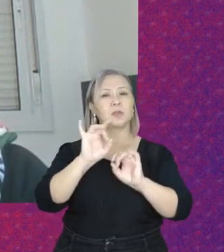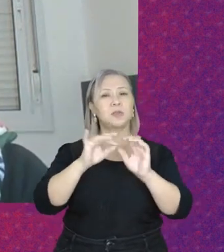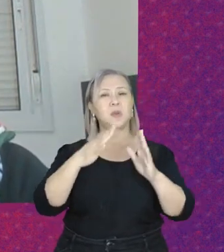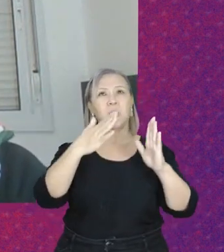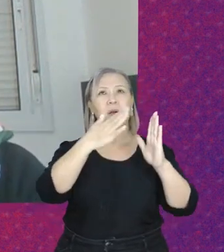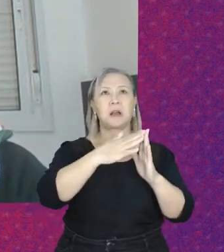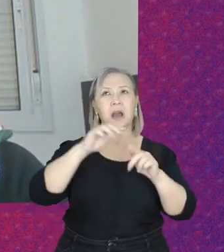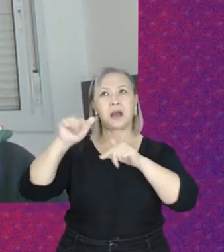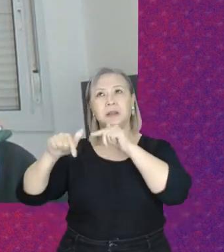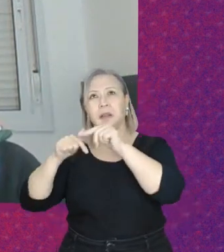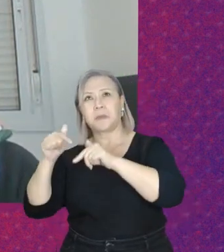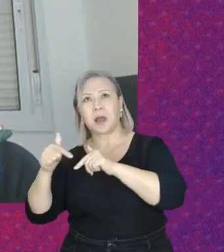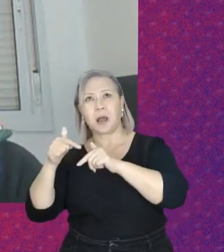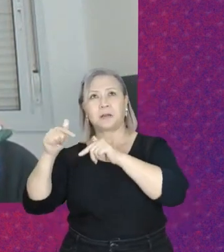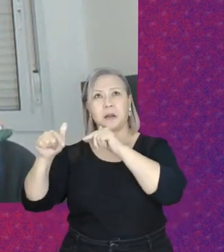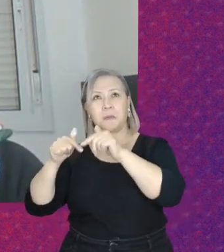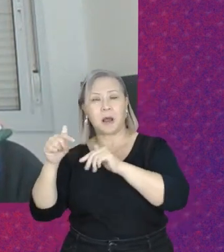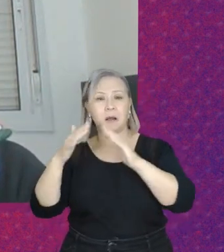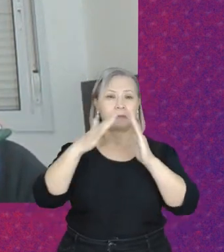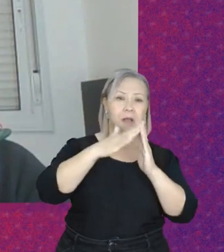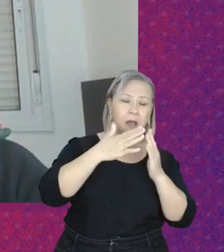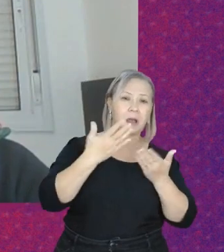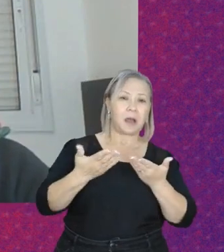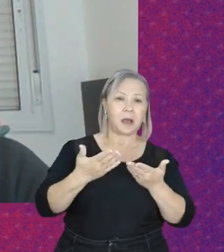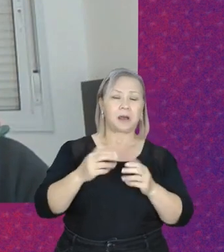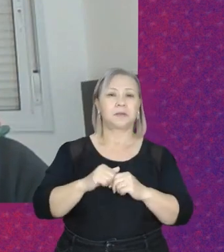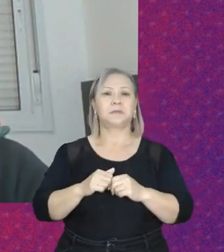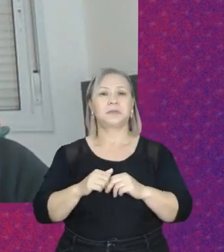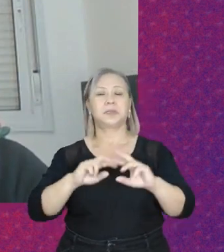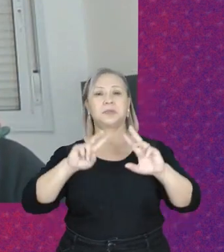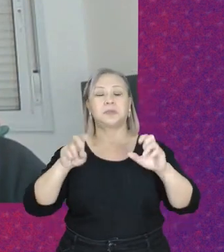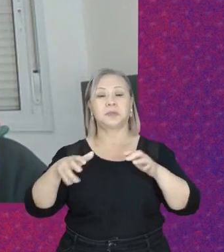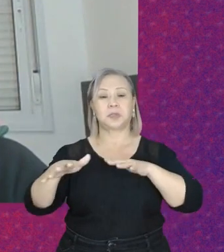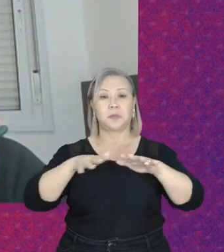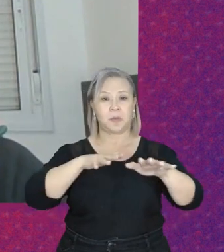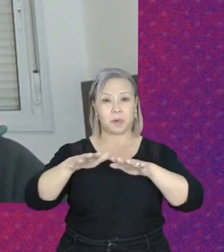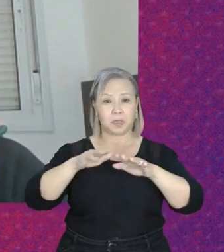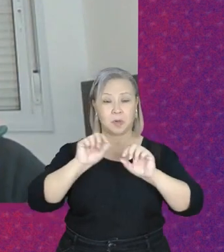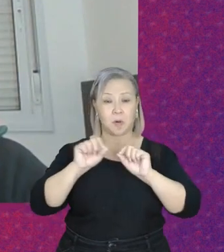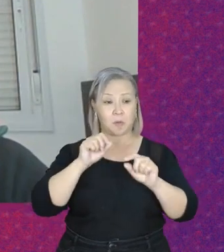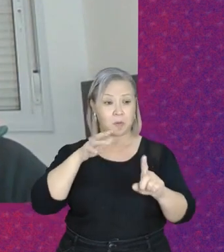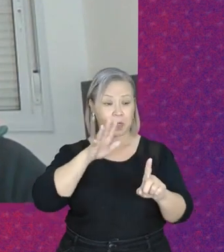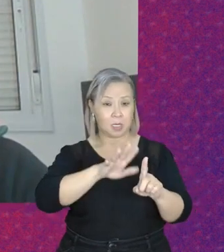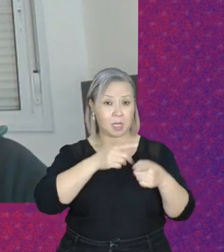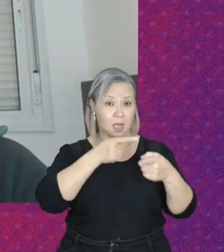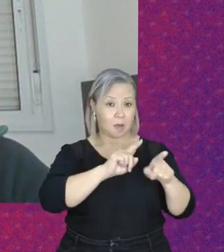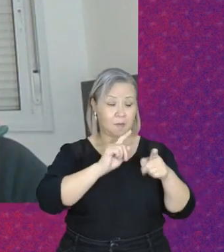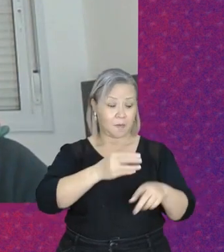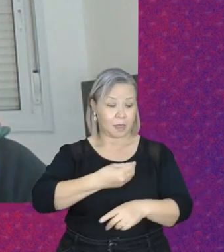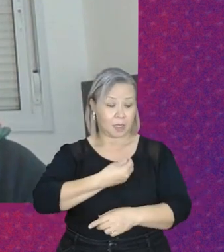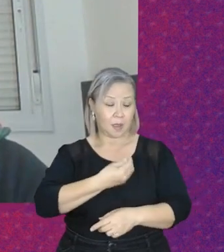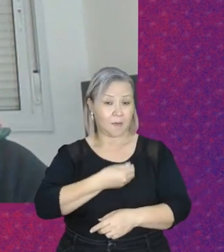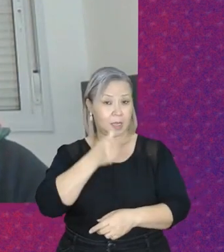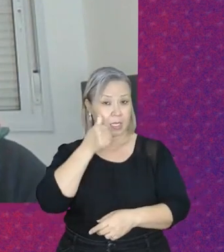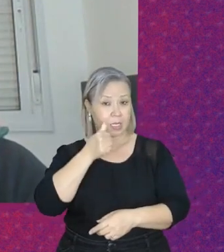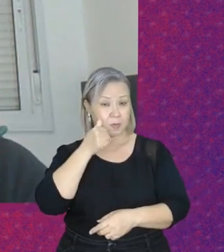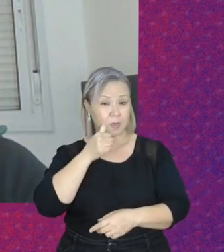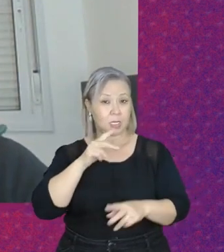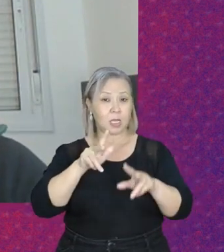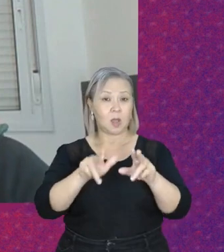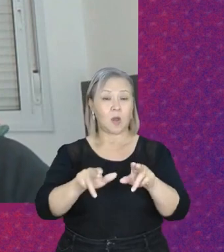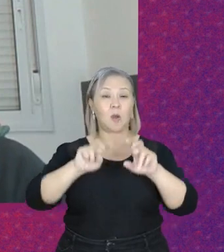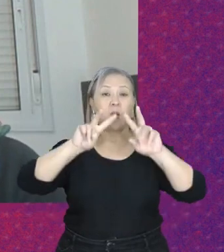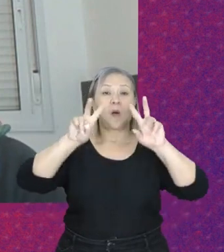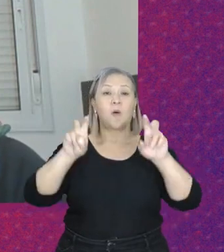-trabalho, do ponto de vista da mobilidade, como isso afeta a vida das mulheres, como o